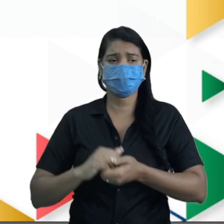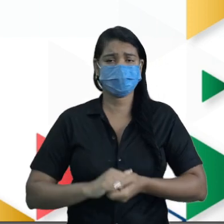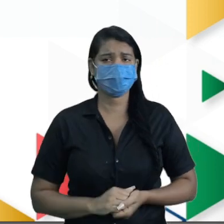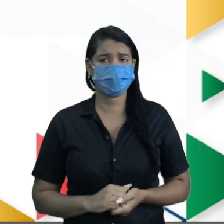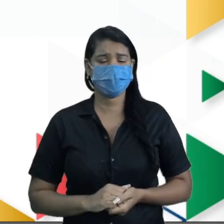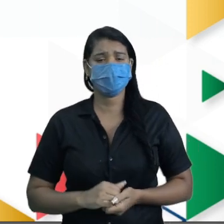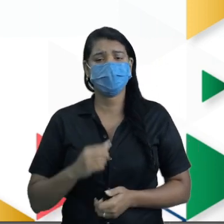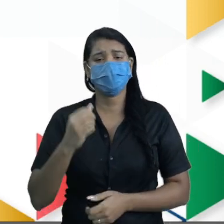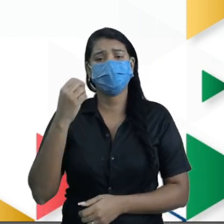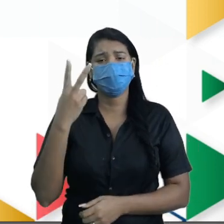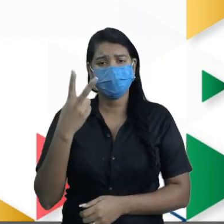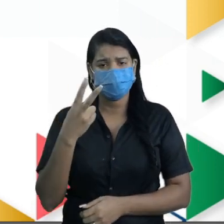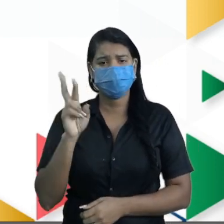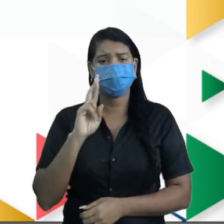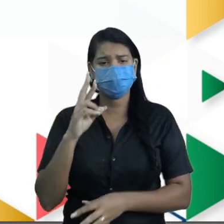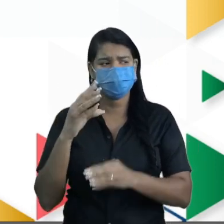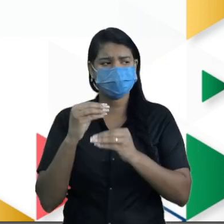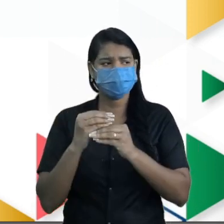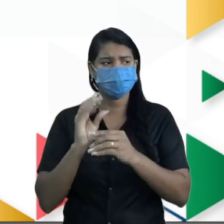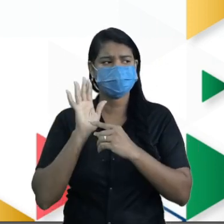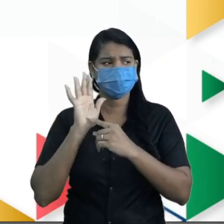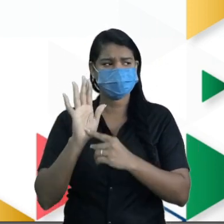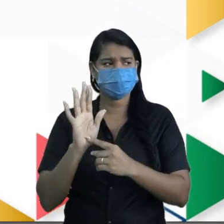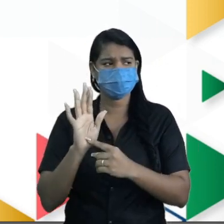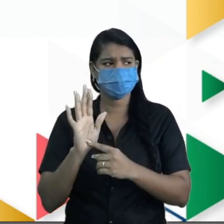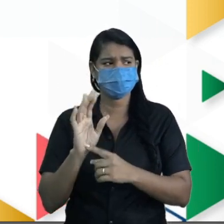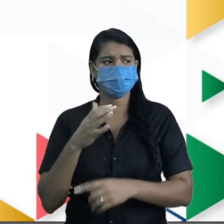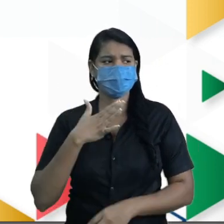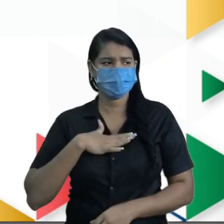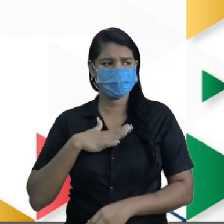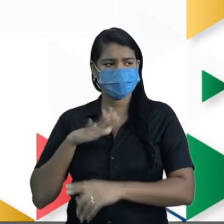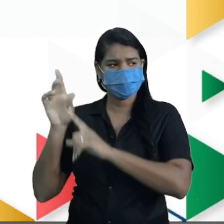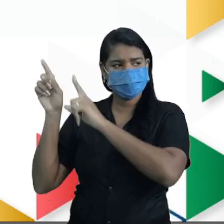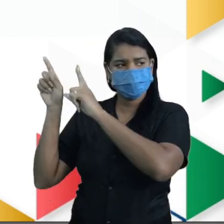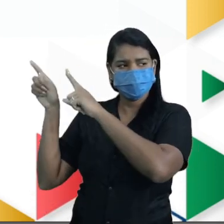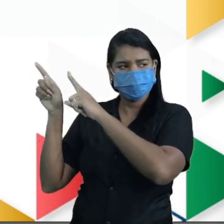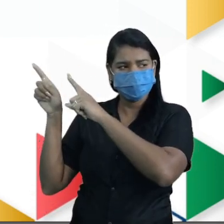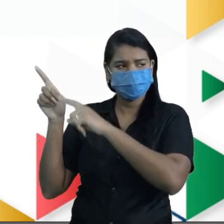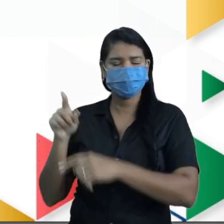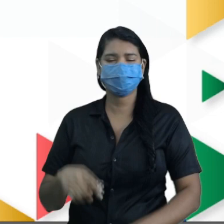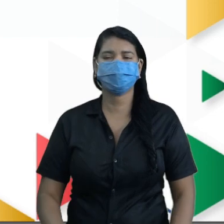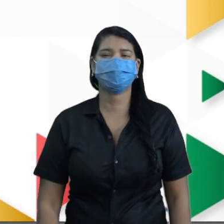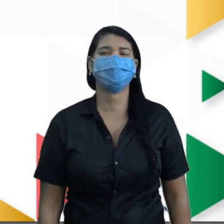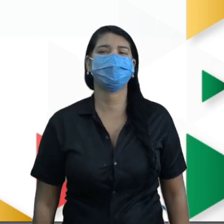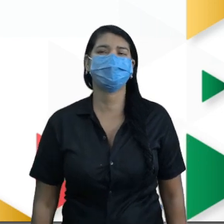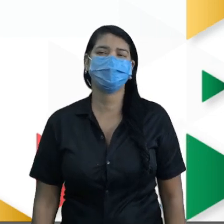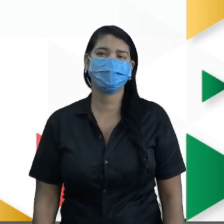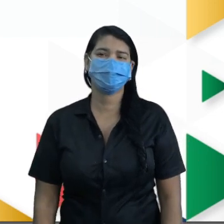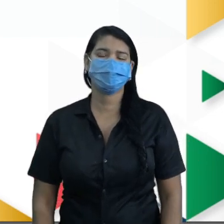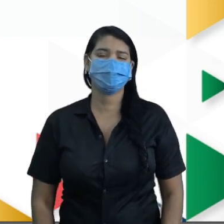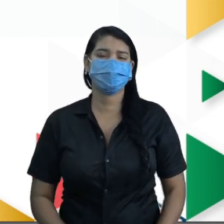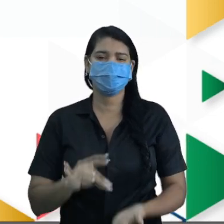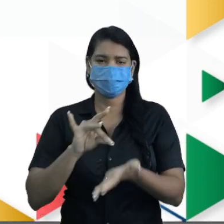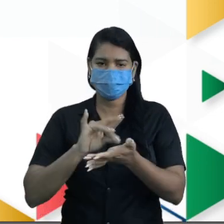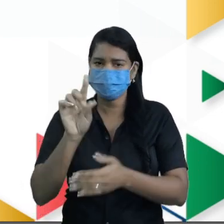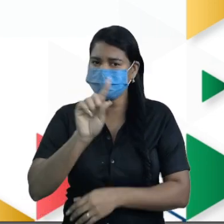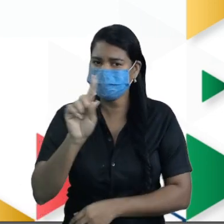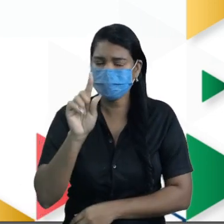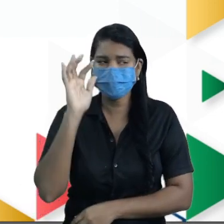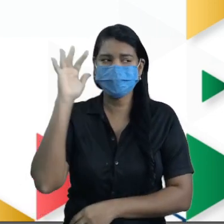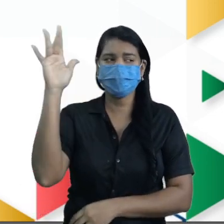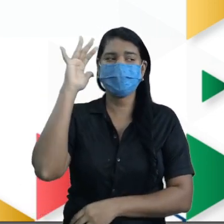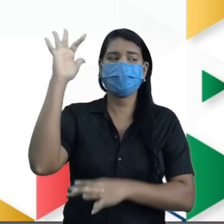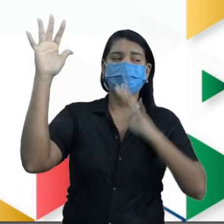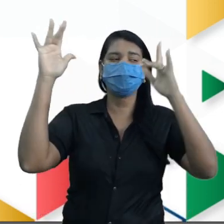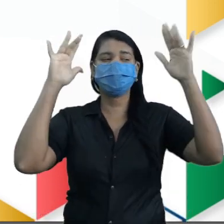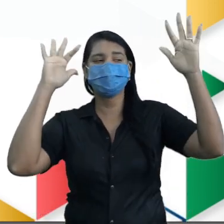nota de R$2,00. Ó, apareceu aí. Gostou da animação? Eu gostei dessa notinha, tá bom? Ela não é de verdade não, tá? É só imaginação.